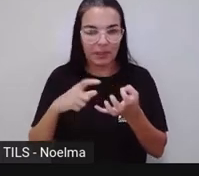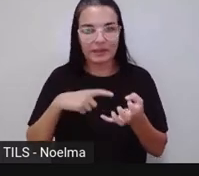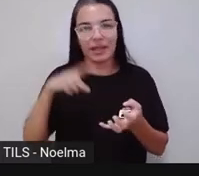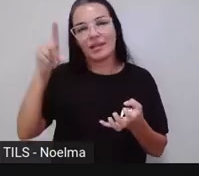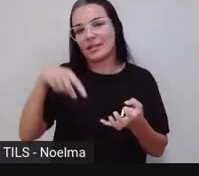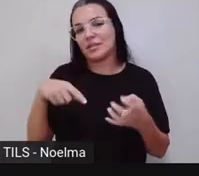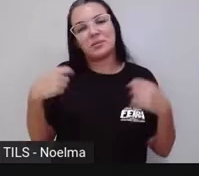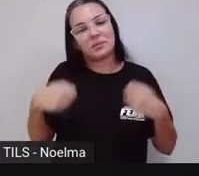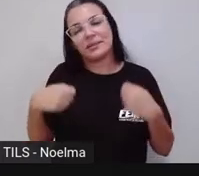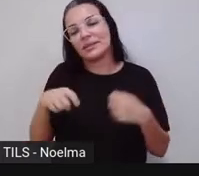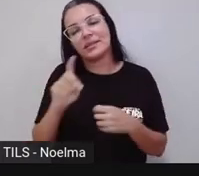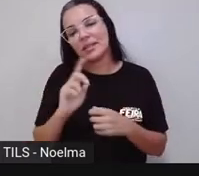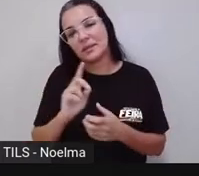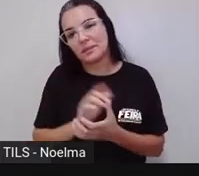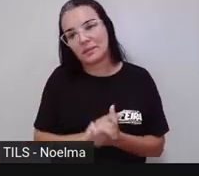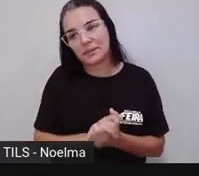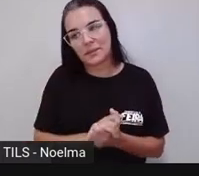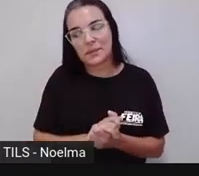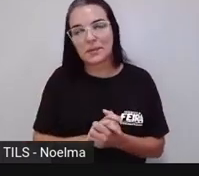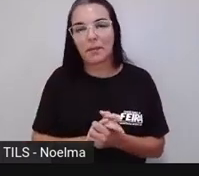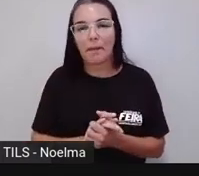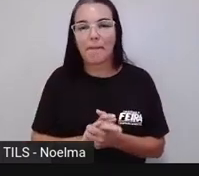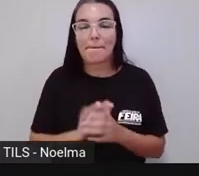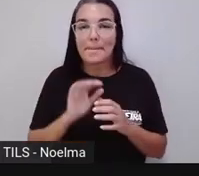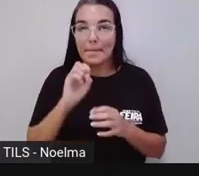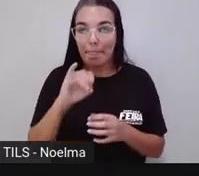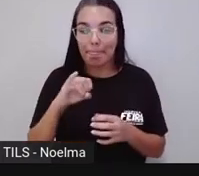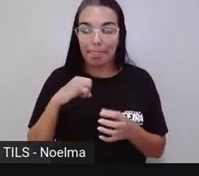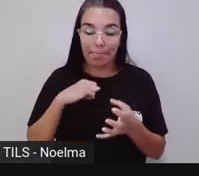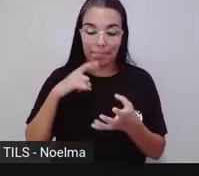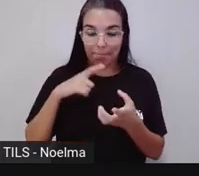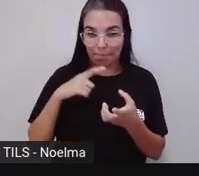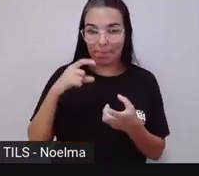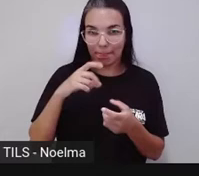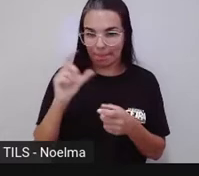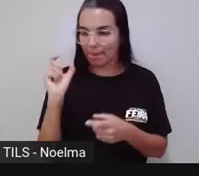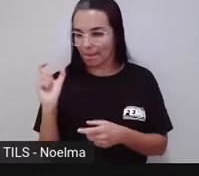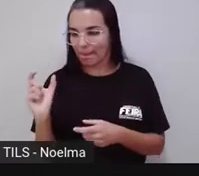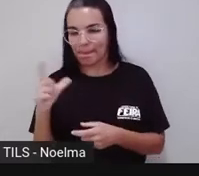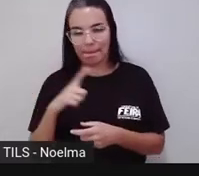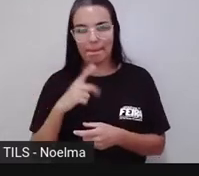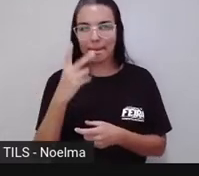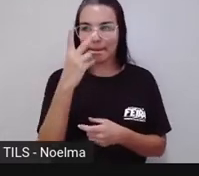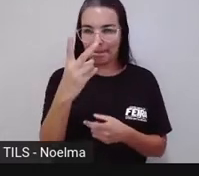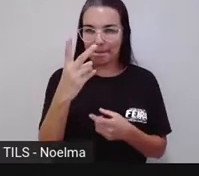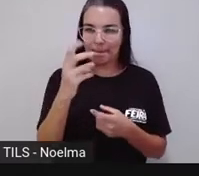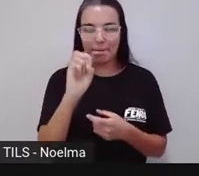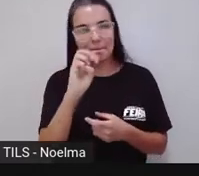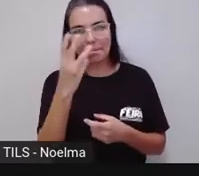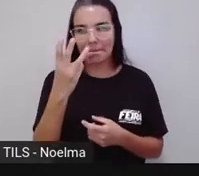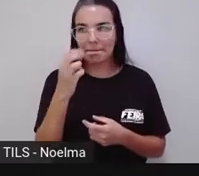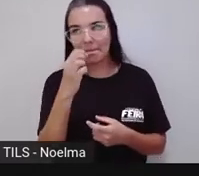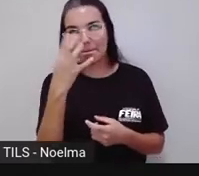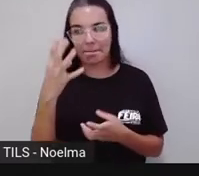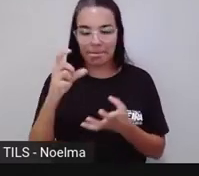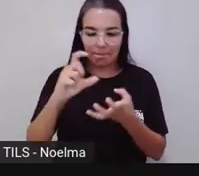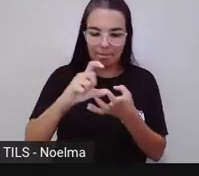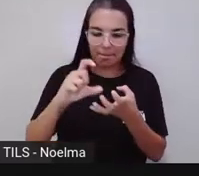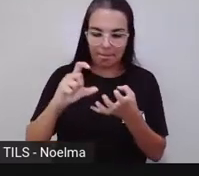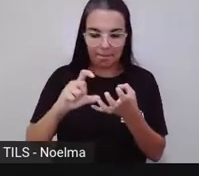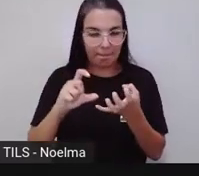Então, as palavras passando de duas sílabas, elas vão ser sim pacificadas em oxítonas, em